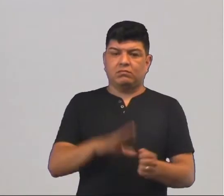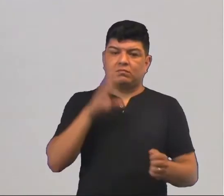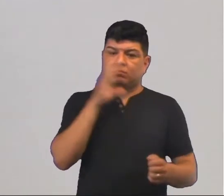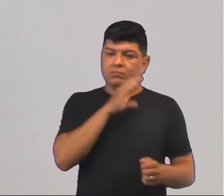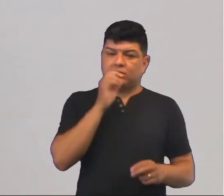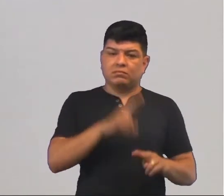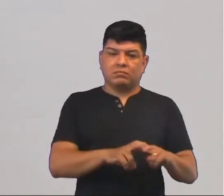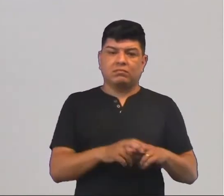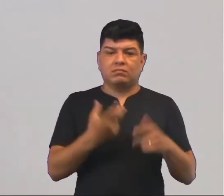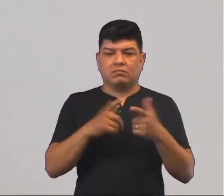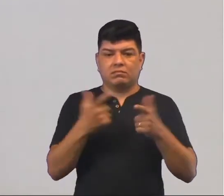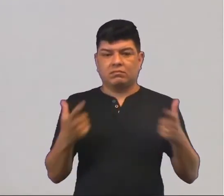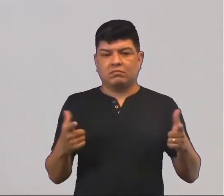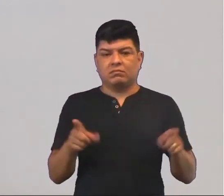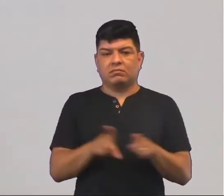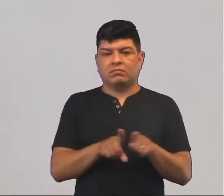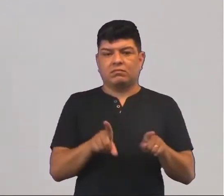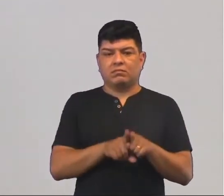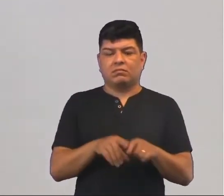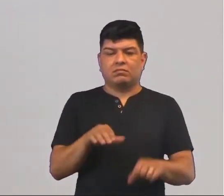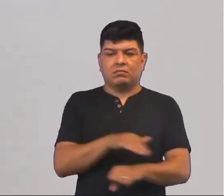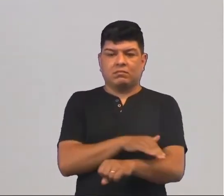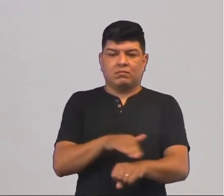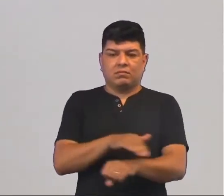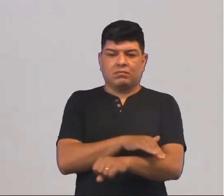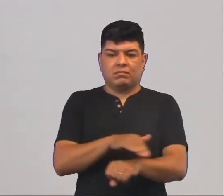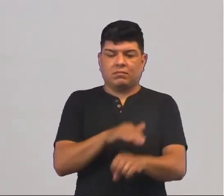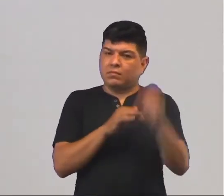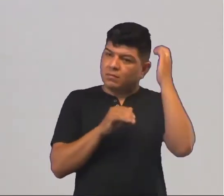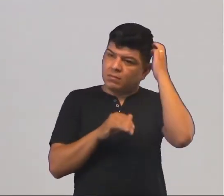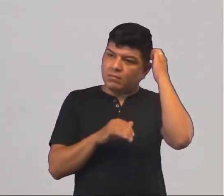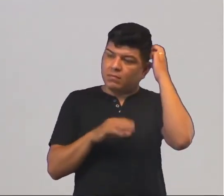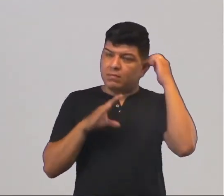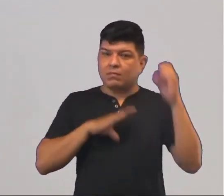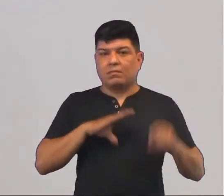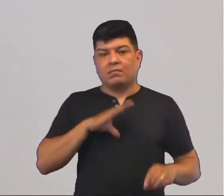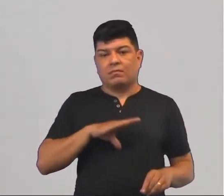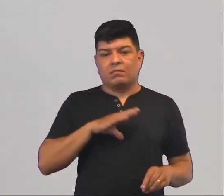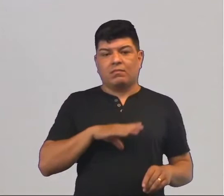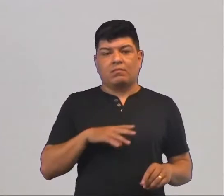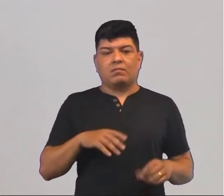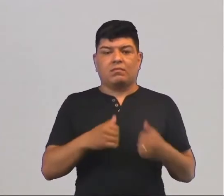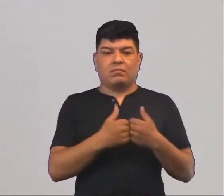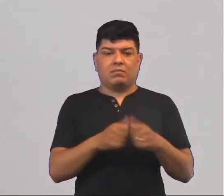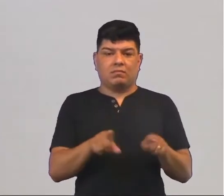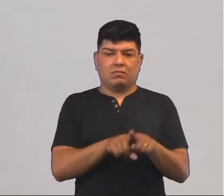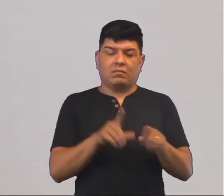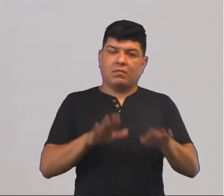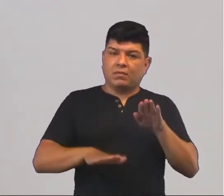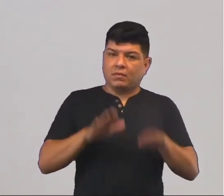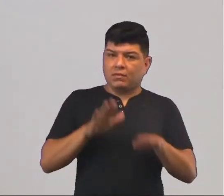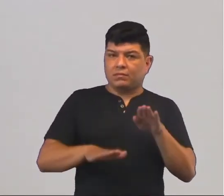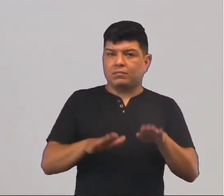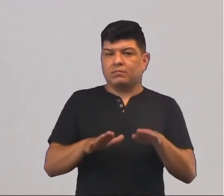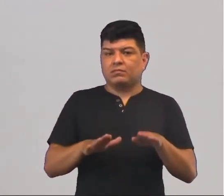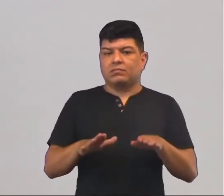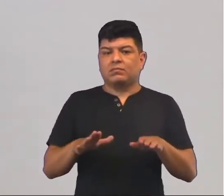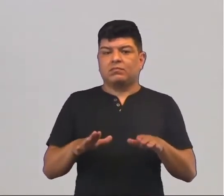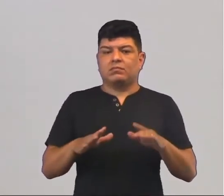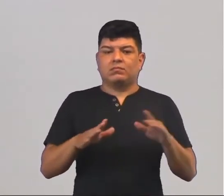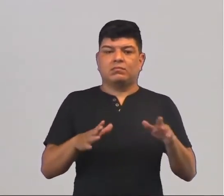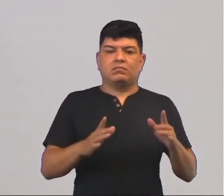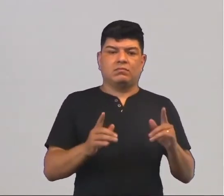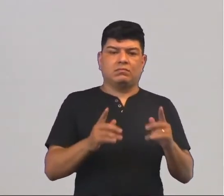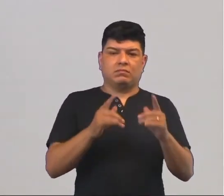acelerado. Então, cresce aí ou os bairros periféricos, dependendo das cidades, ou as favelas. Geralmente, as favelas em